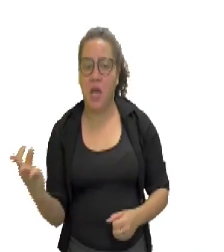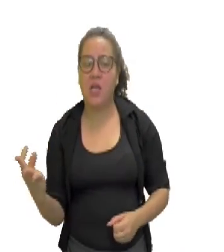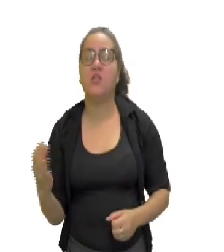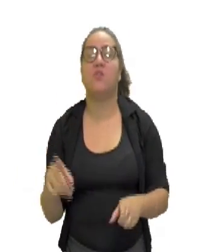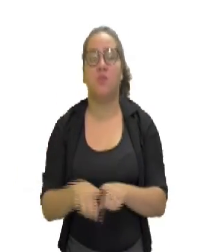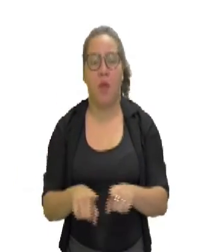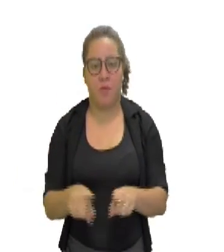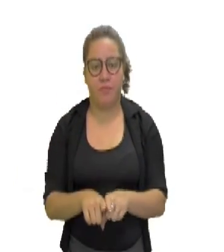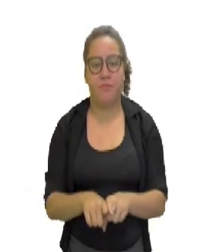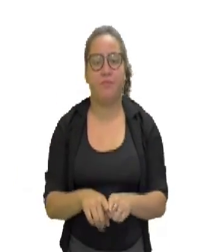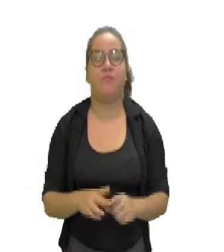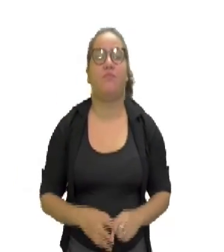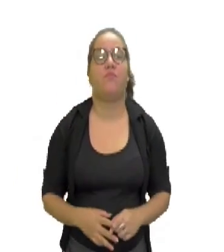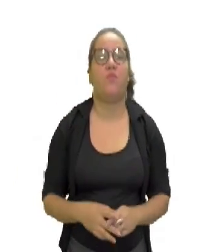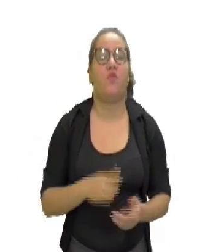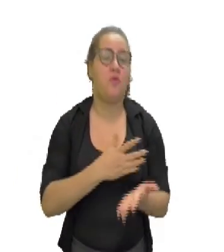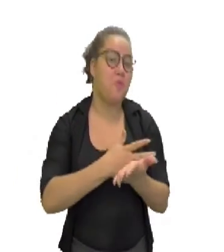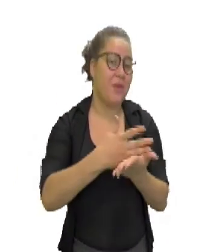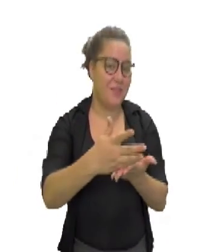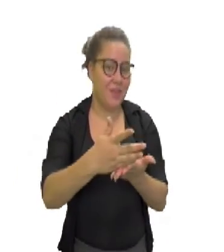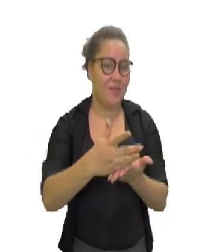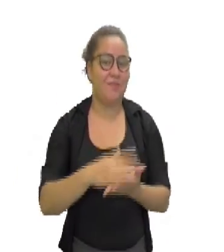duas. Então, vamos começar.